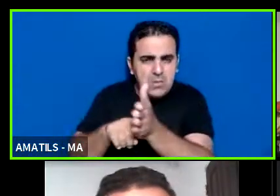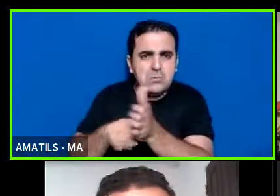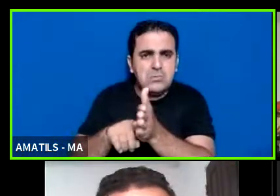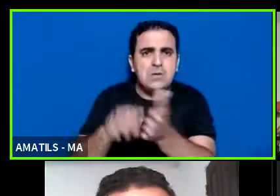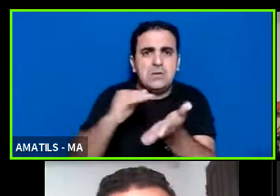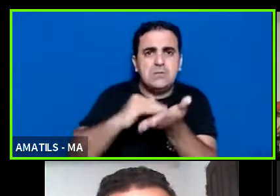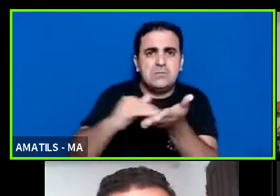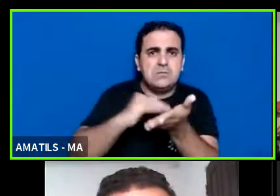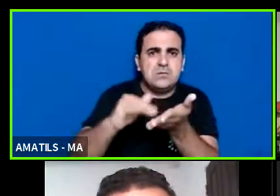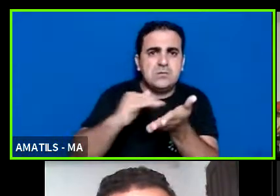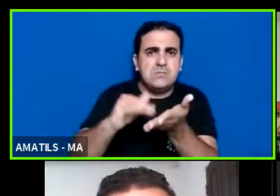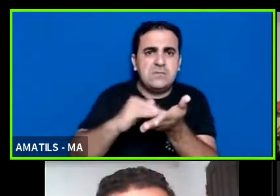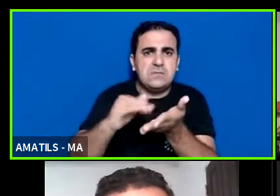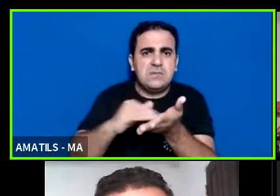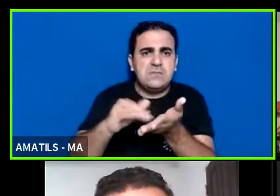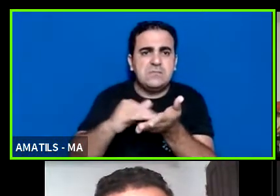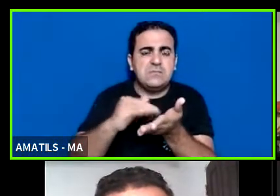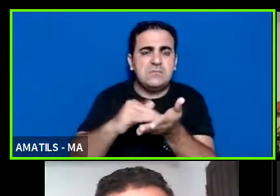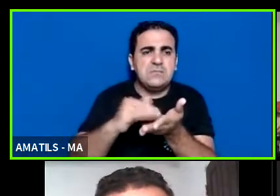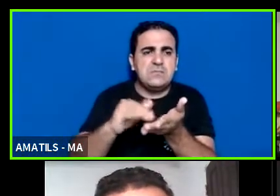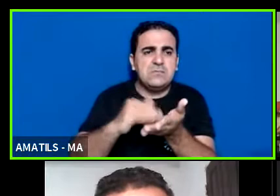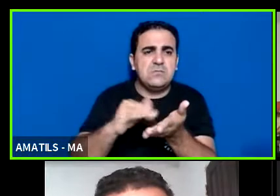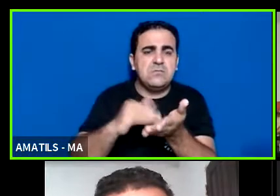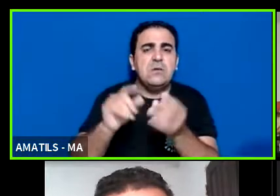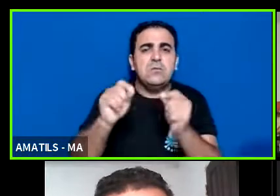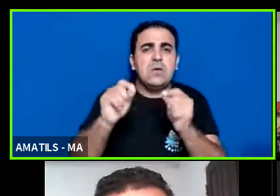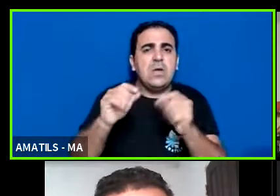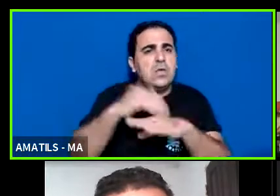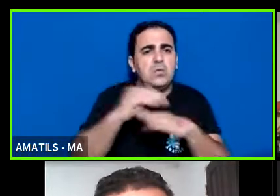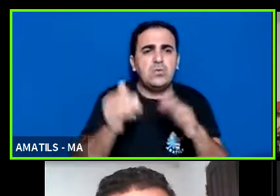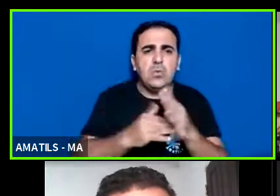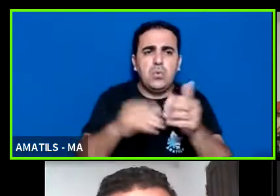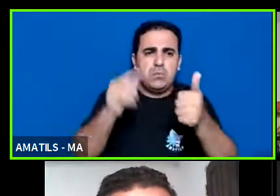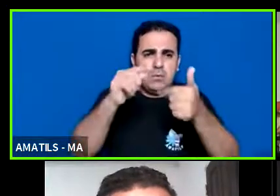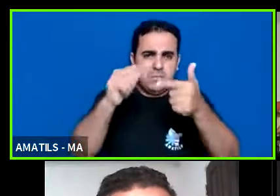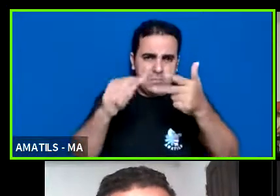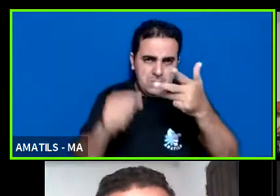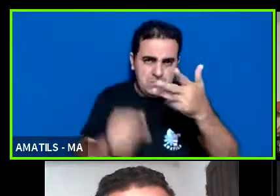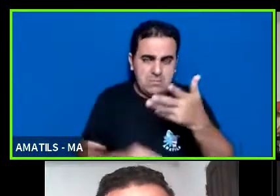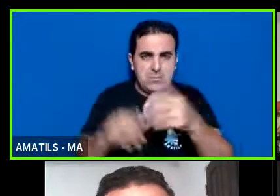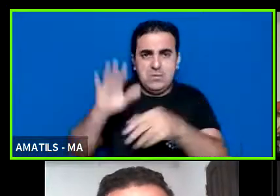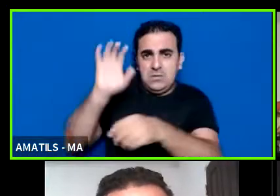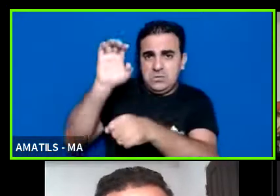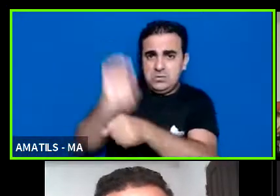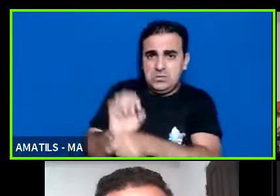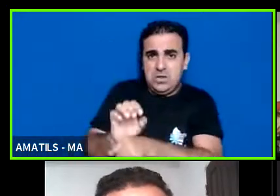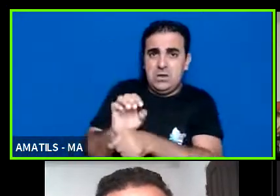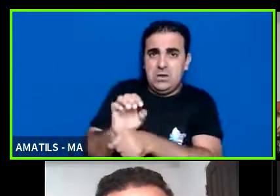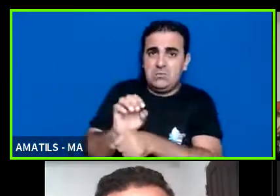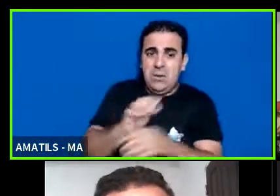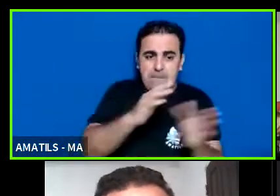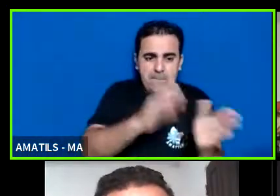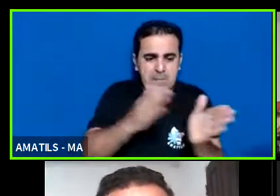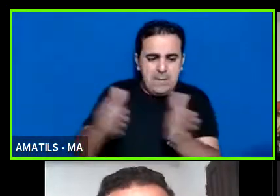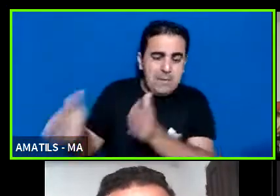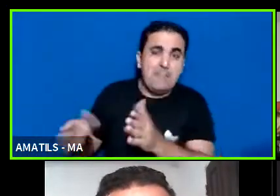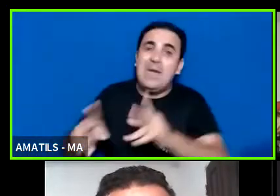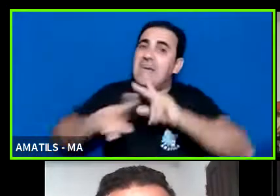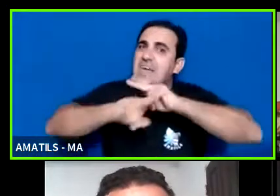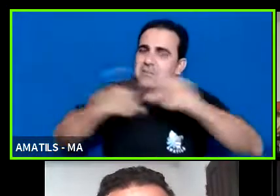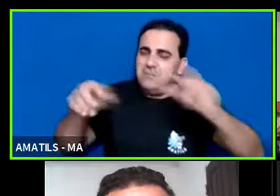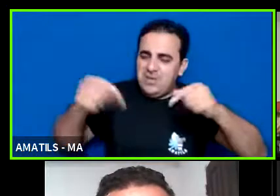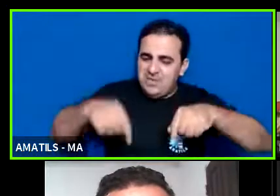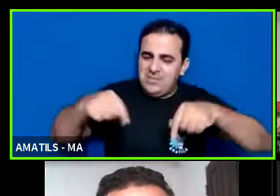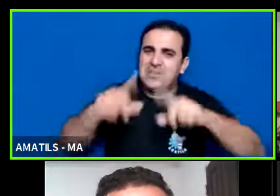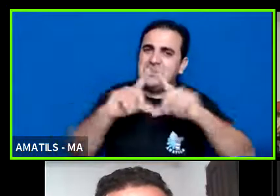Esporte do Maranhão e ver como é que se dá esse trâmite que é um trâmite próprio do seu Estado ele é diferente do que acontece aqui no Distrito Federal com